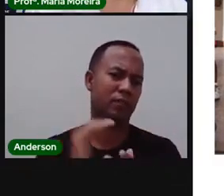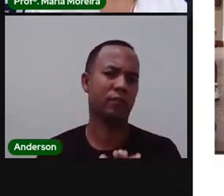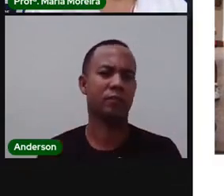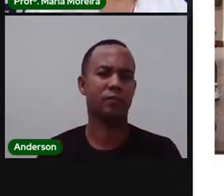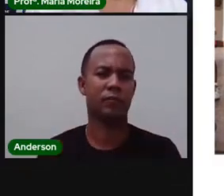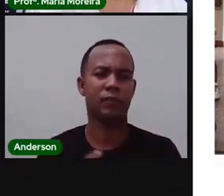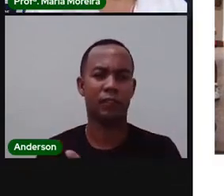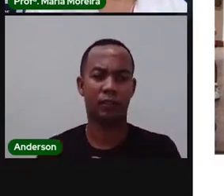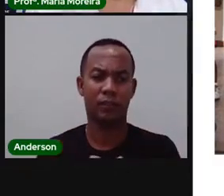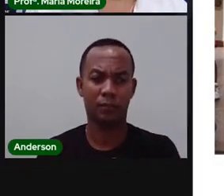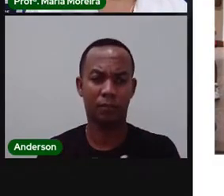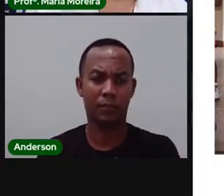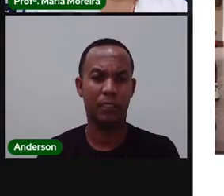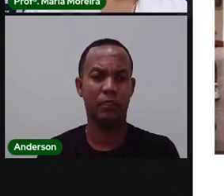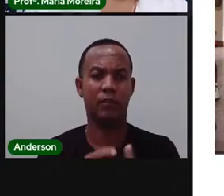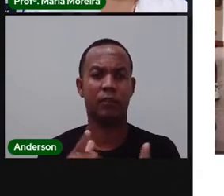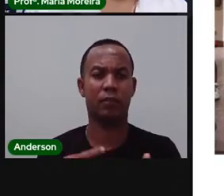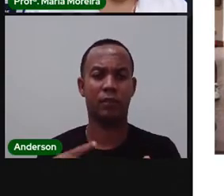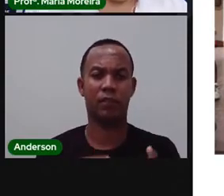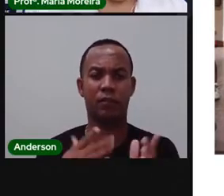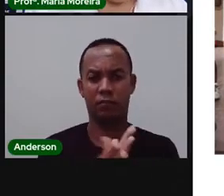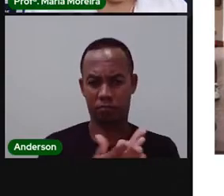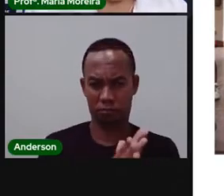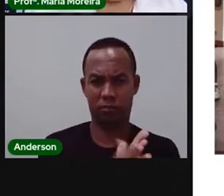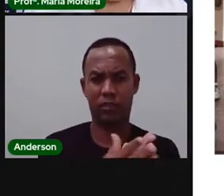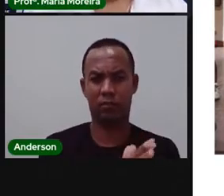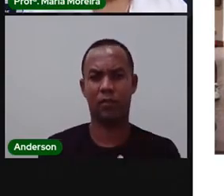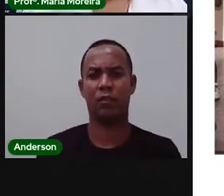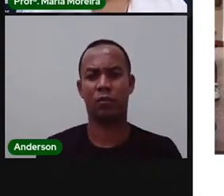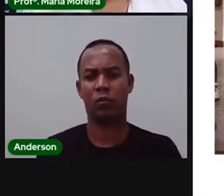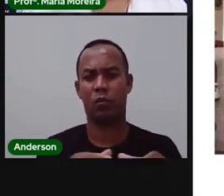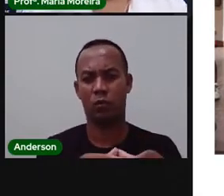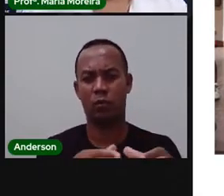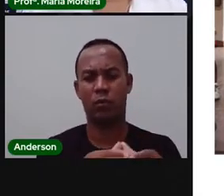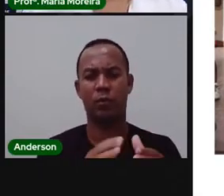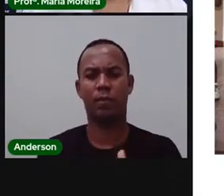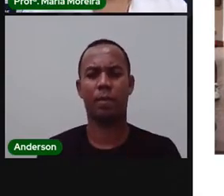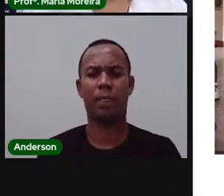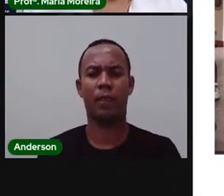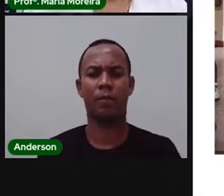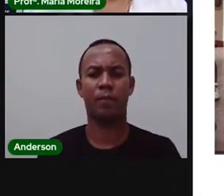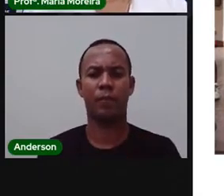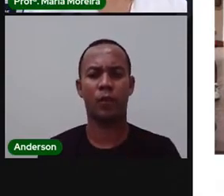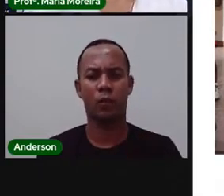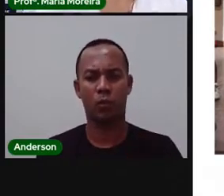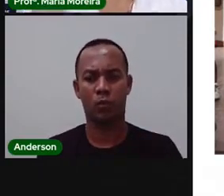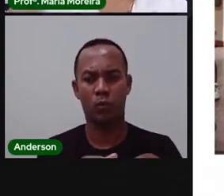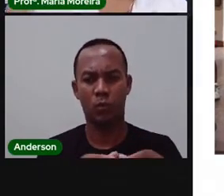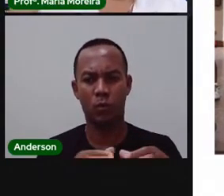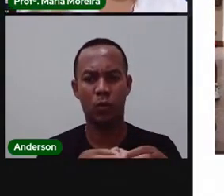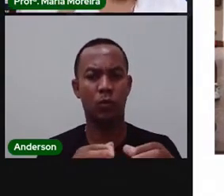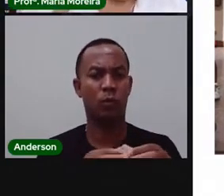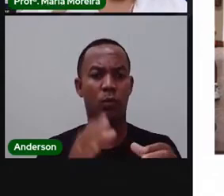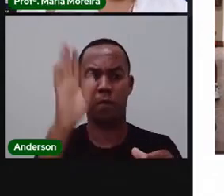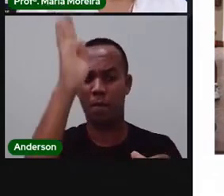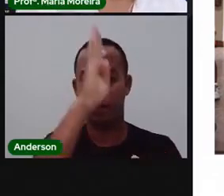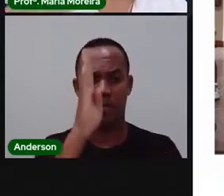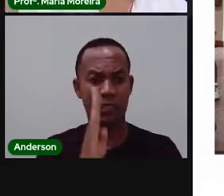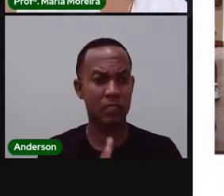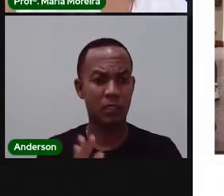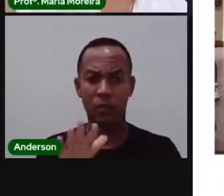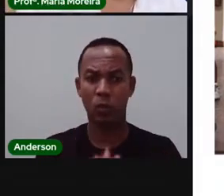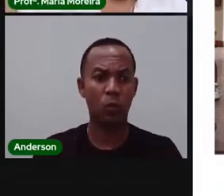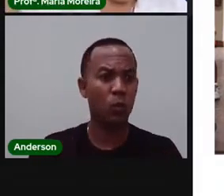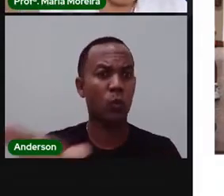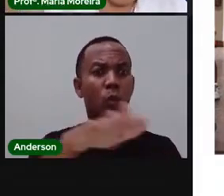trazem essa raiz do samba de roda. E vale salientar que a Quixaveira da Machinha leva esse samba para o Brasil inteiro e